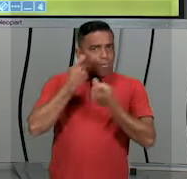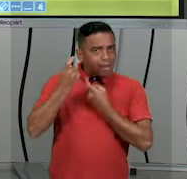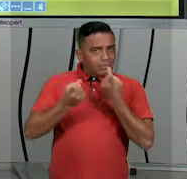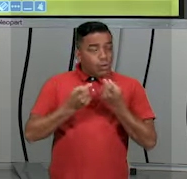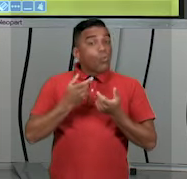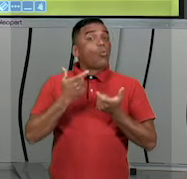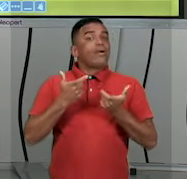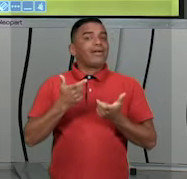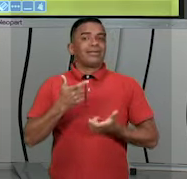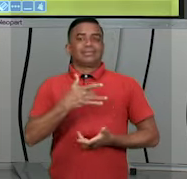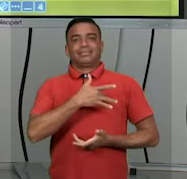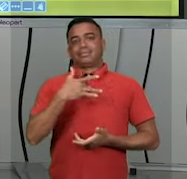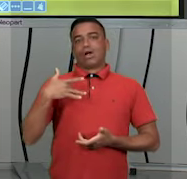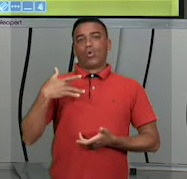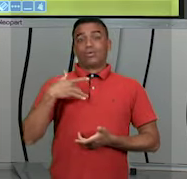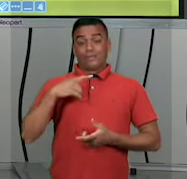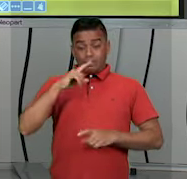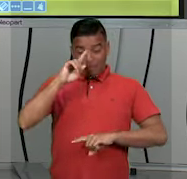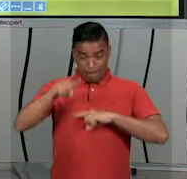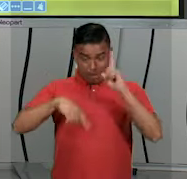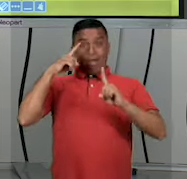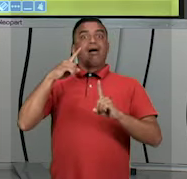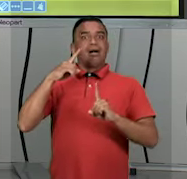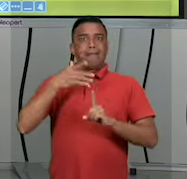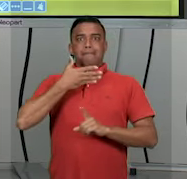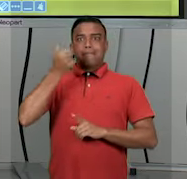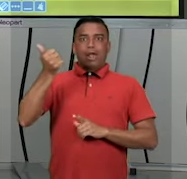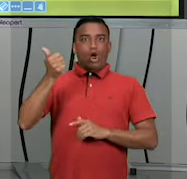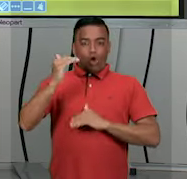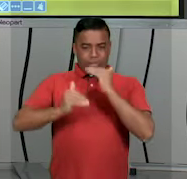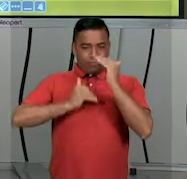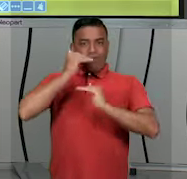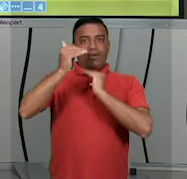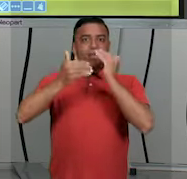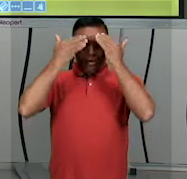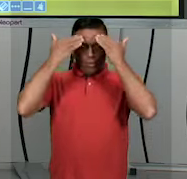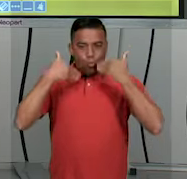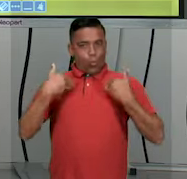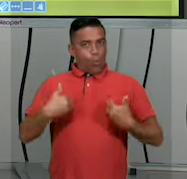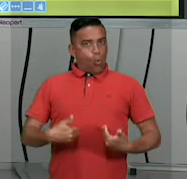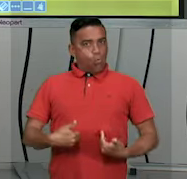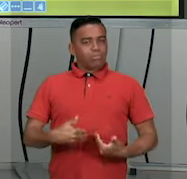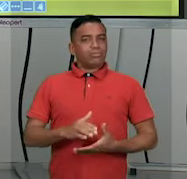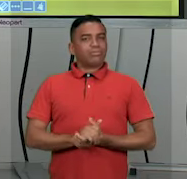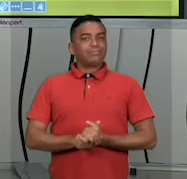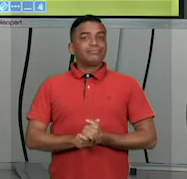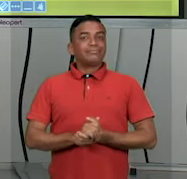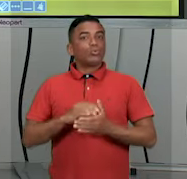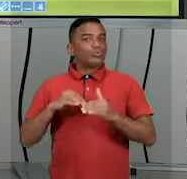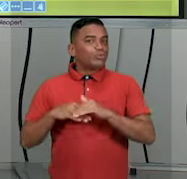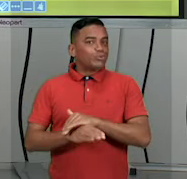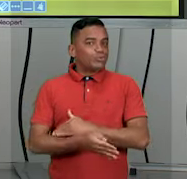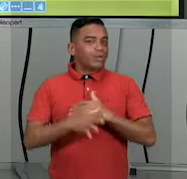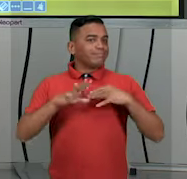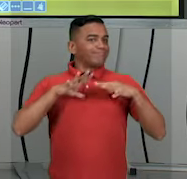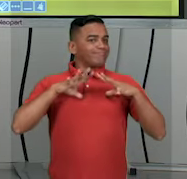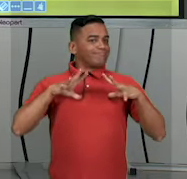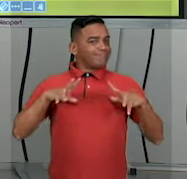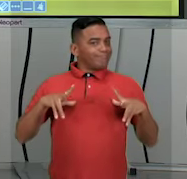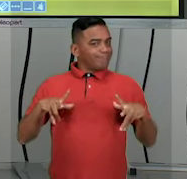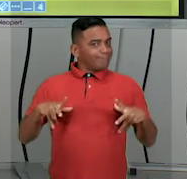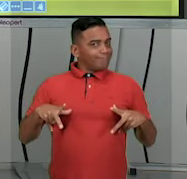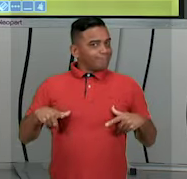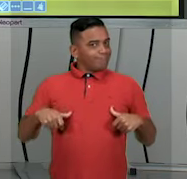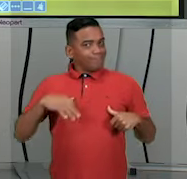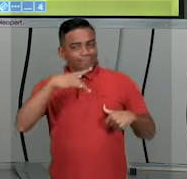ajudar a se desenvolver melhor? Vai te ajudar. Hábitos de higiene que favoreçam